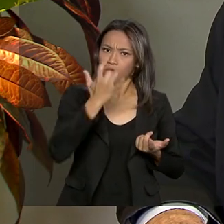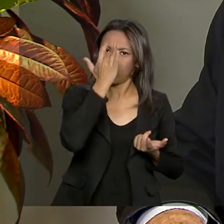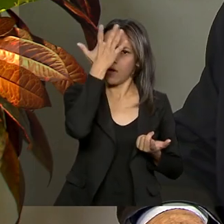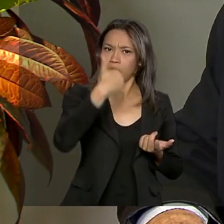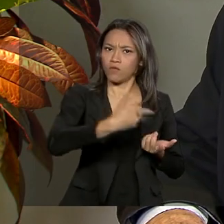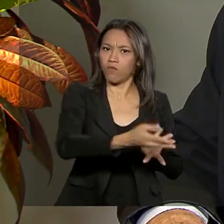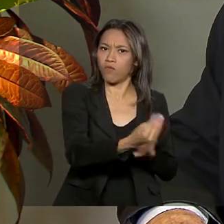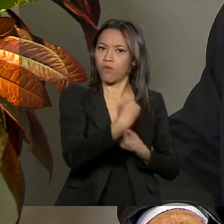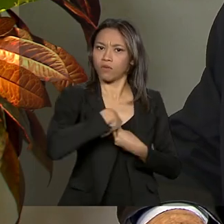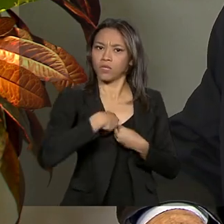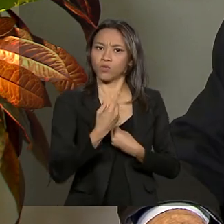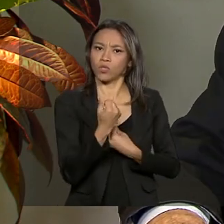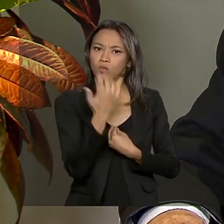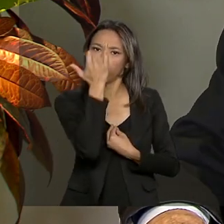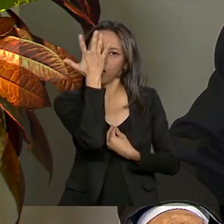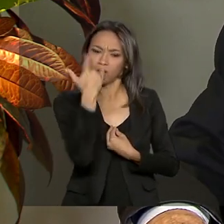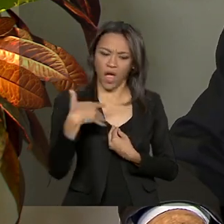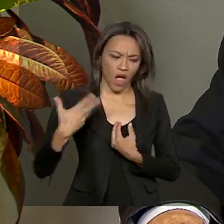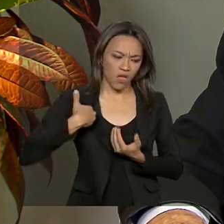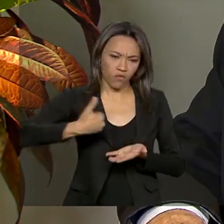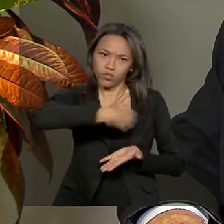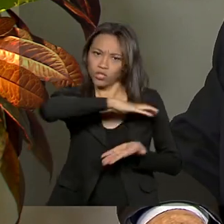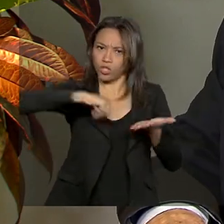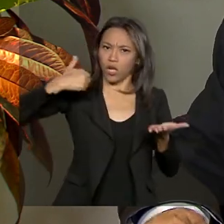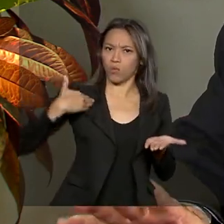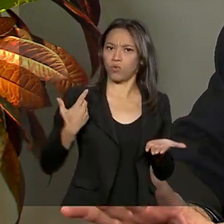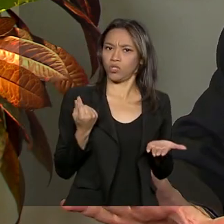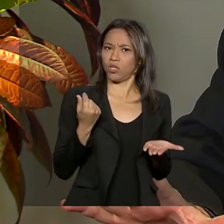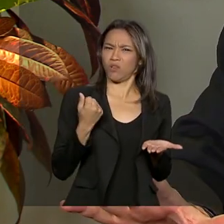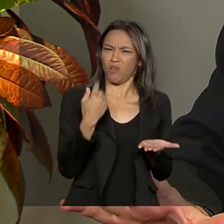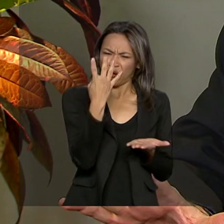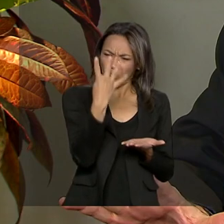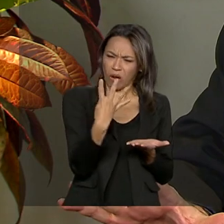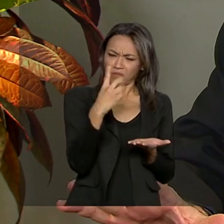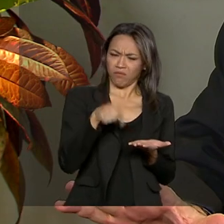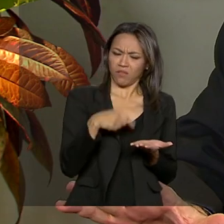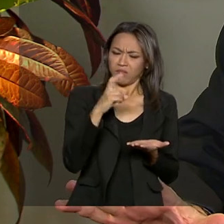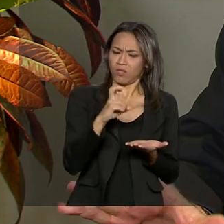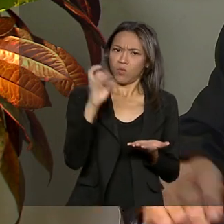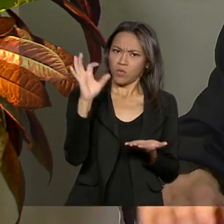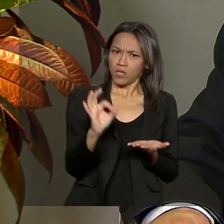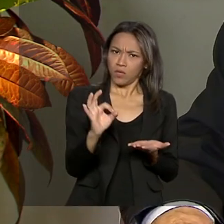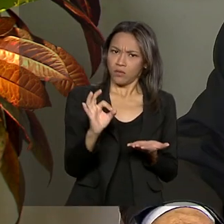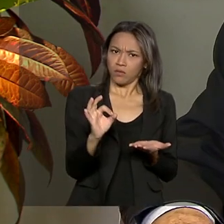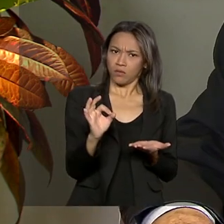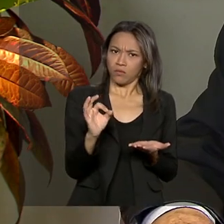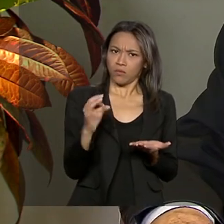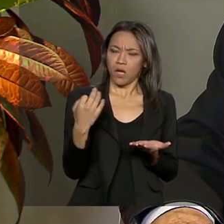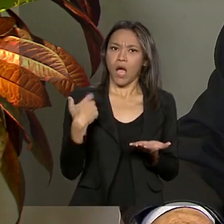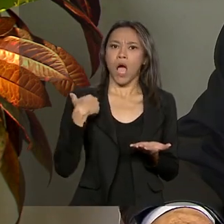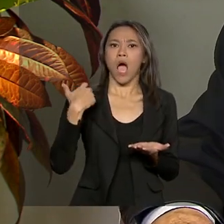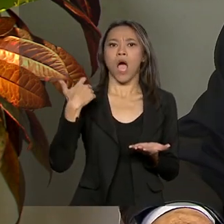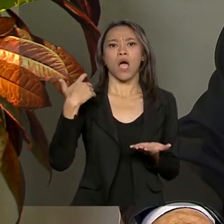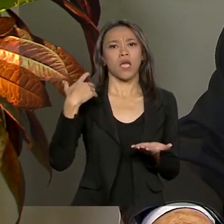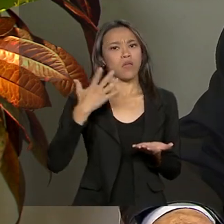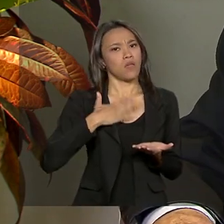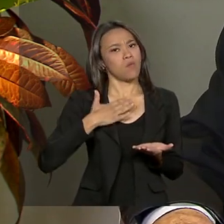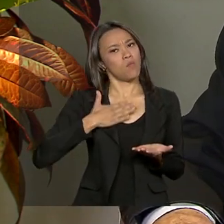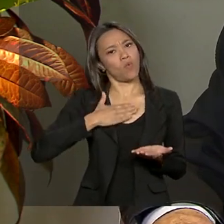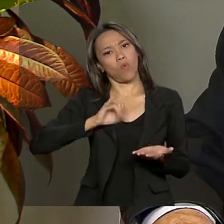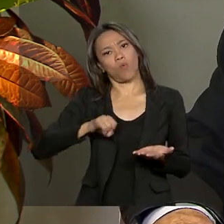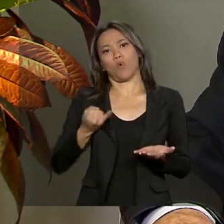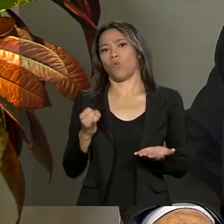retorno muito fácil, falou, pô, vou tirar meu dinheiro, porque a 4,5% começou, comecei a correr risco do meu lucro cair muito.